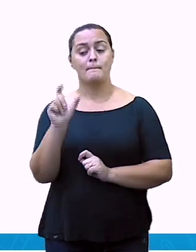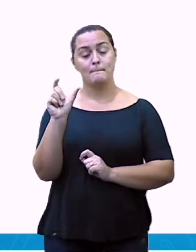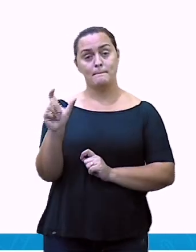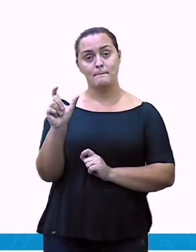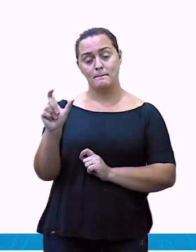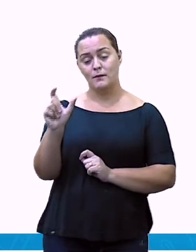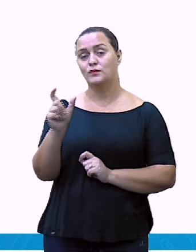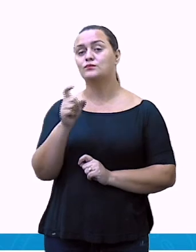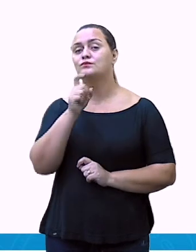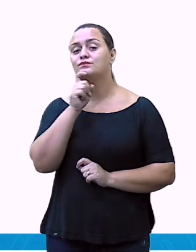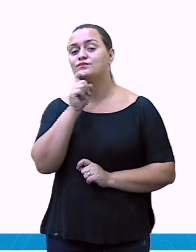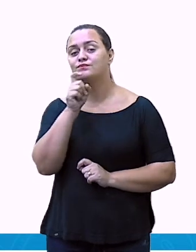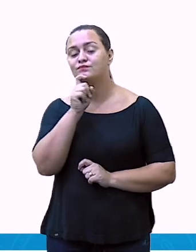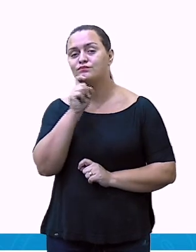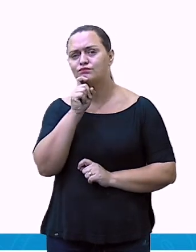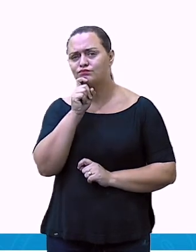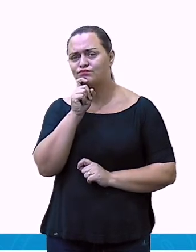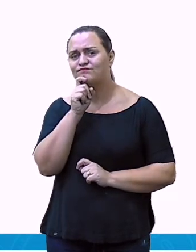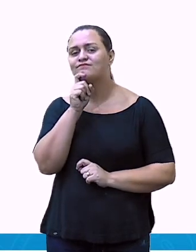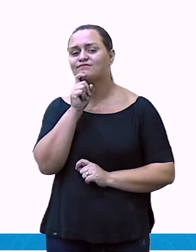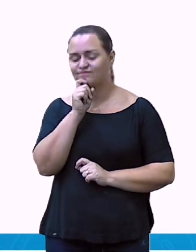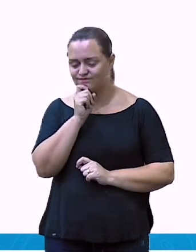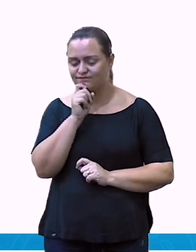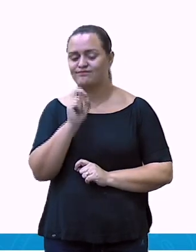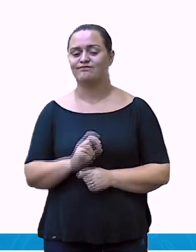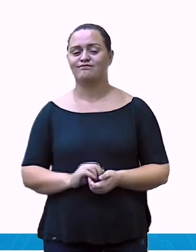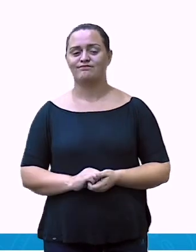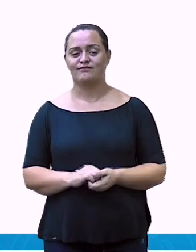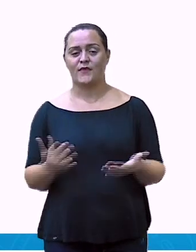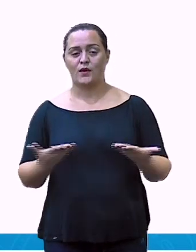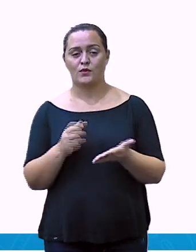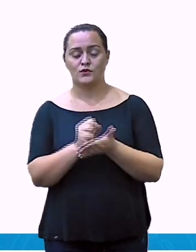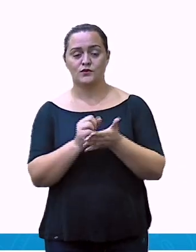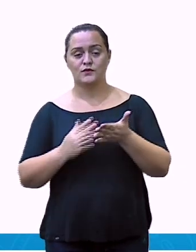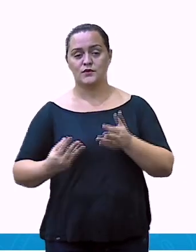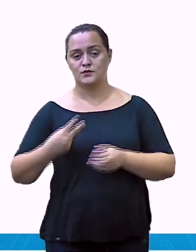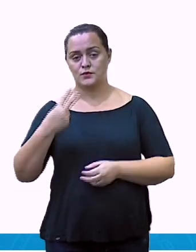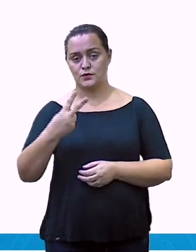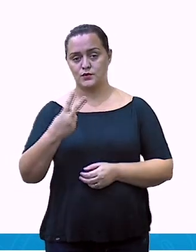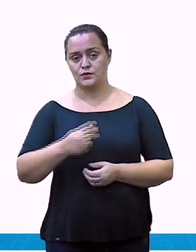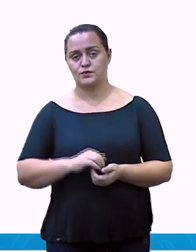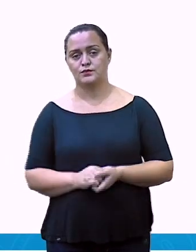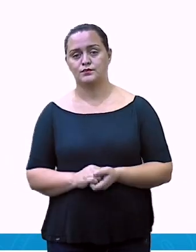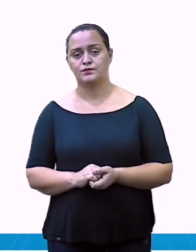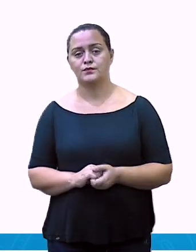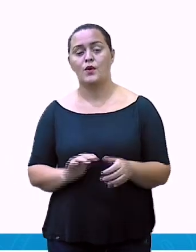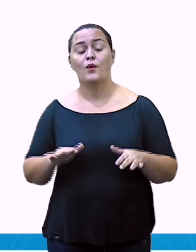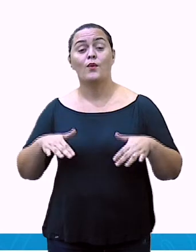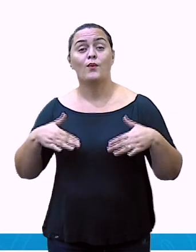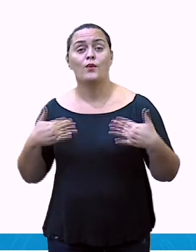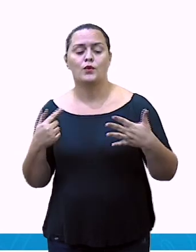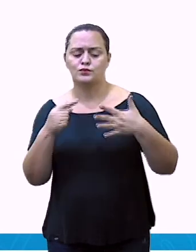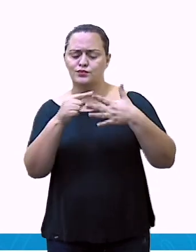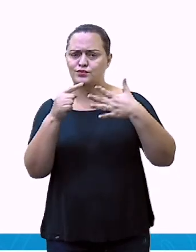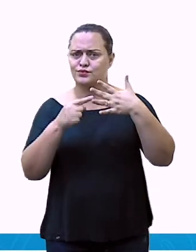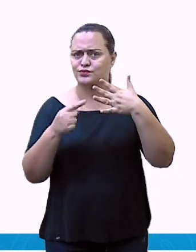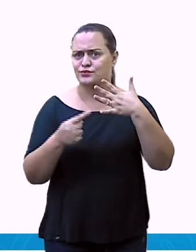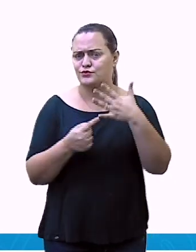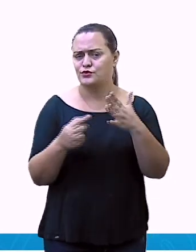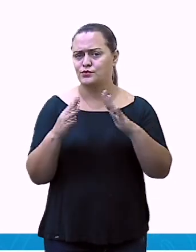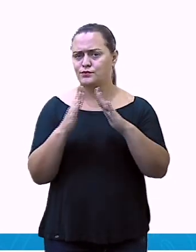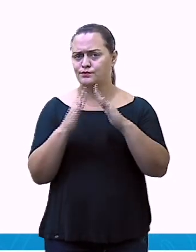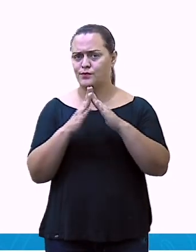Agora, questão 2, né? Atividade número 2. Qual o tipo de moradia recorrente em nossa cidade?